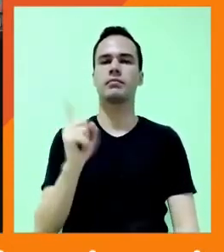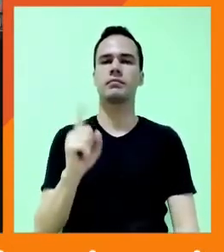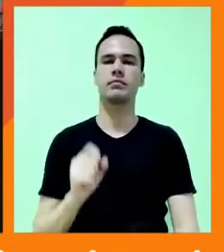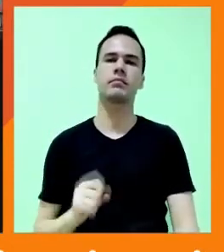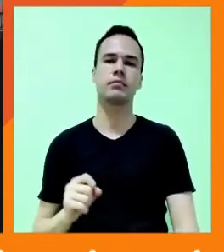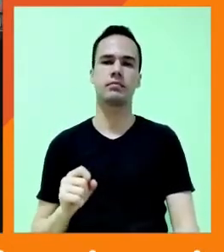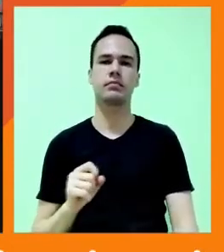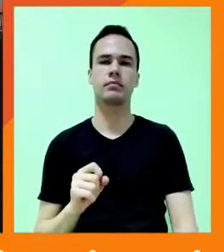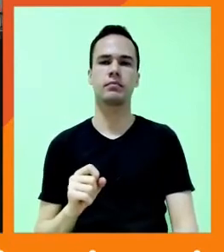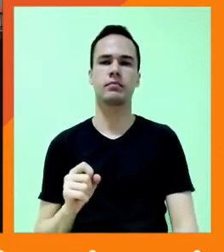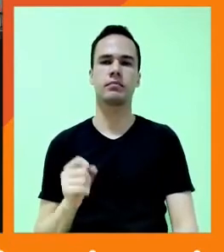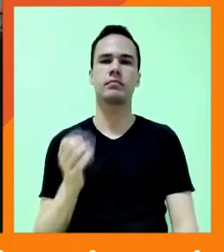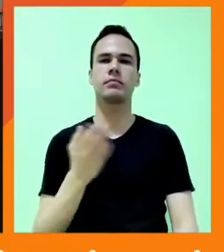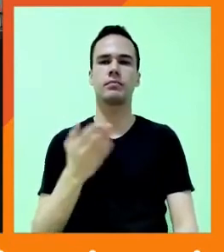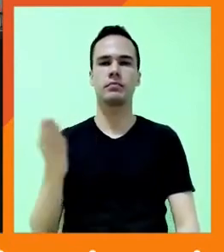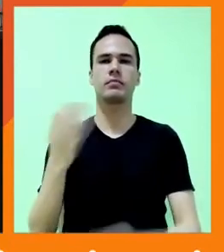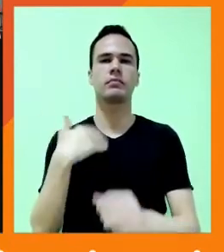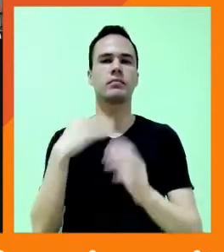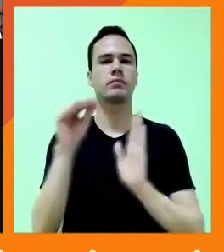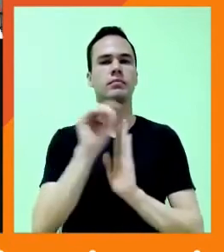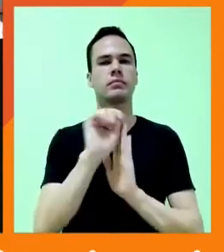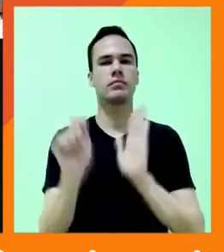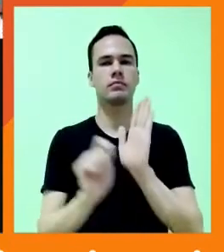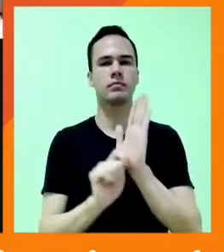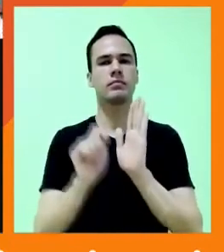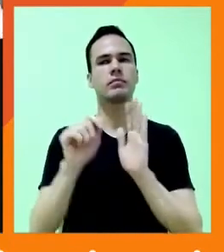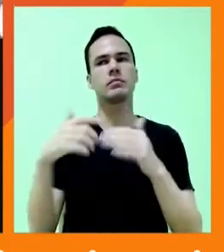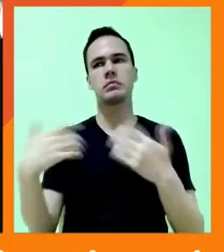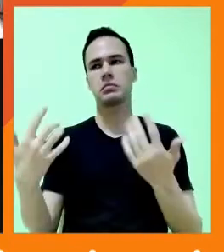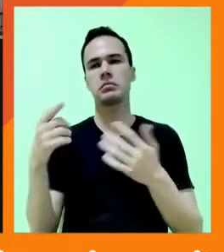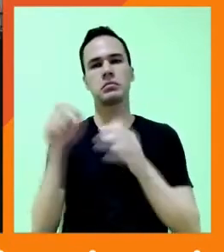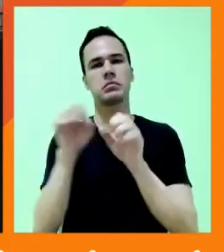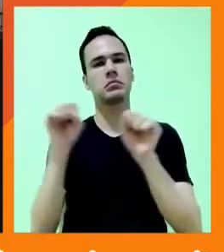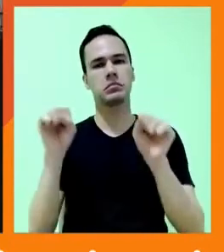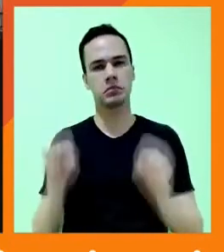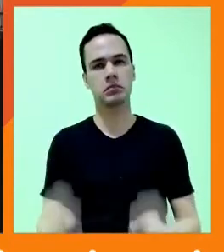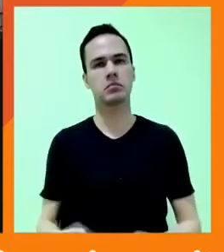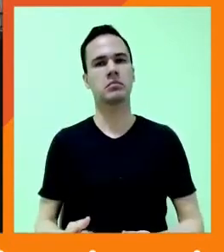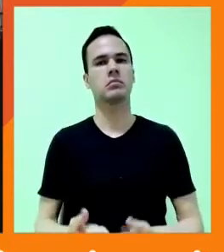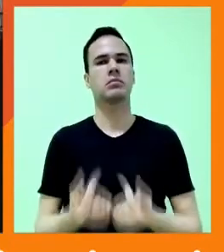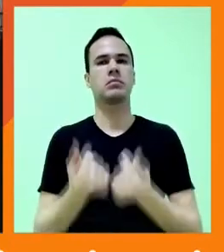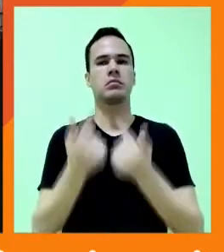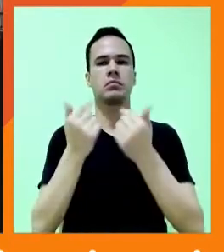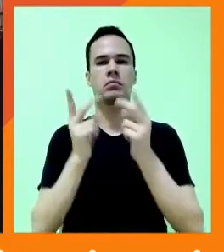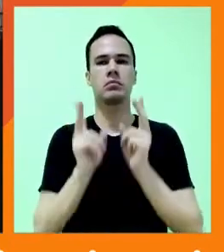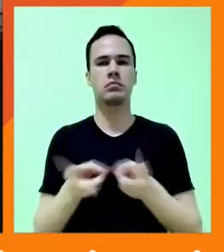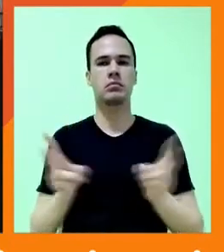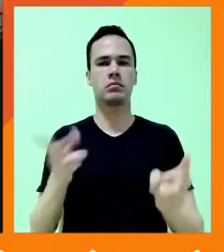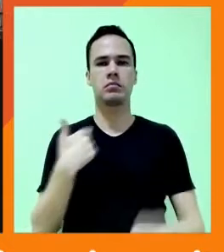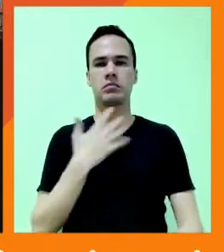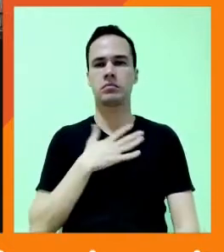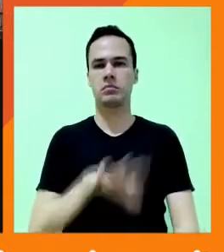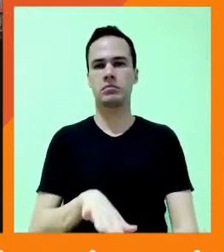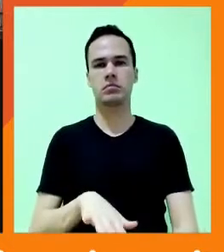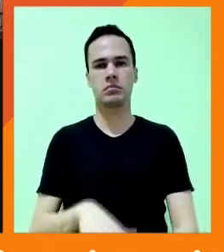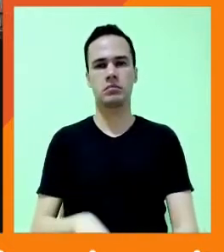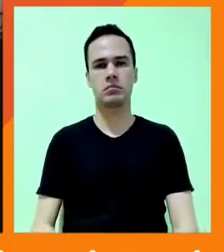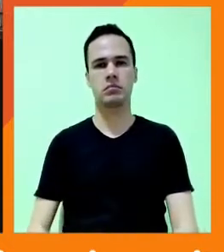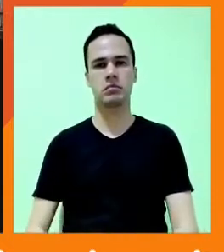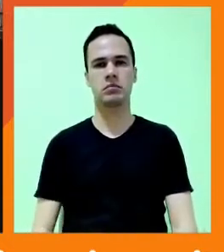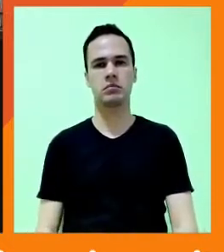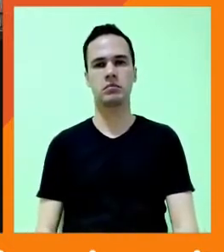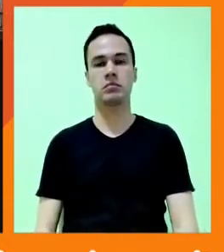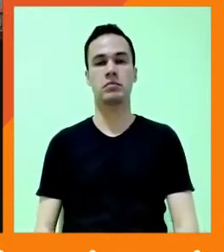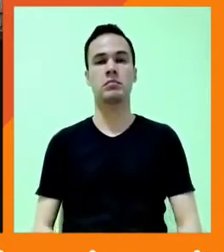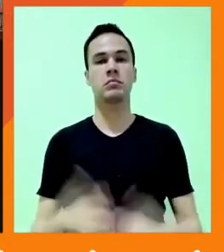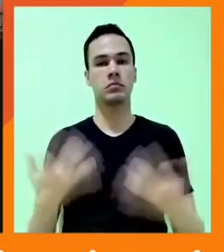as do algoritmo, sejam as de um sistema que lucra o tempo inteiro com as nossas insatisfações. Então, a internet